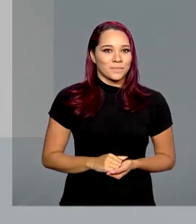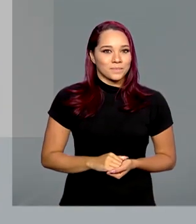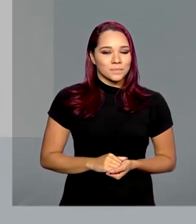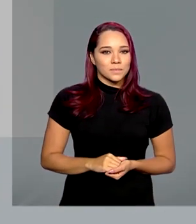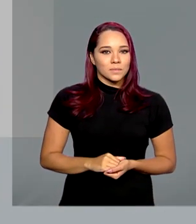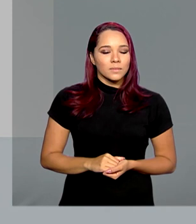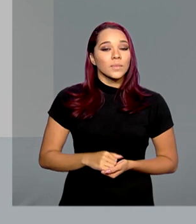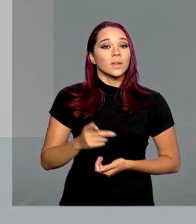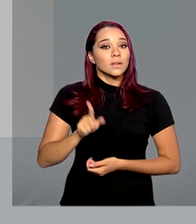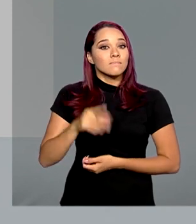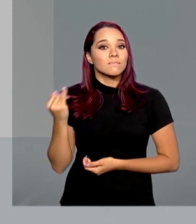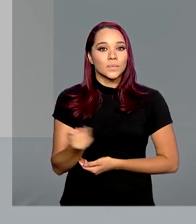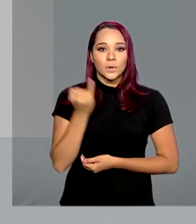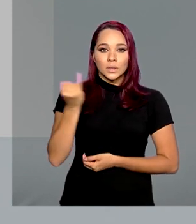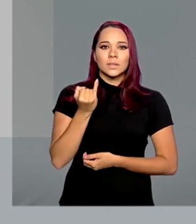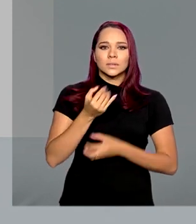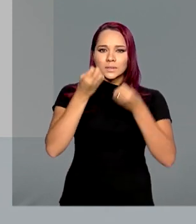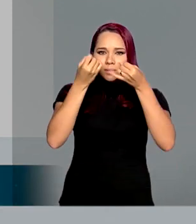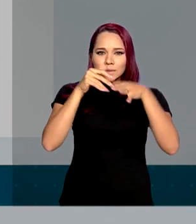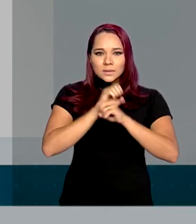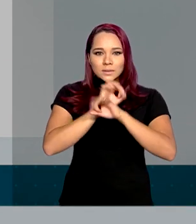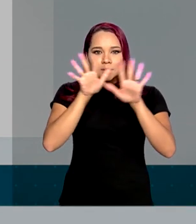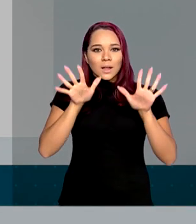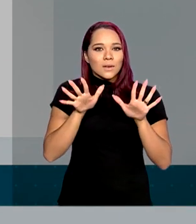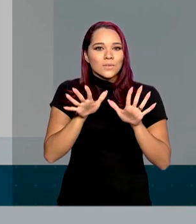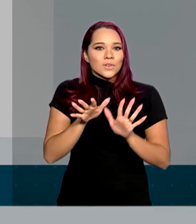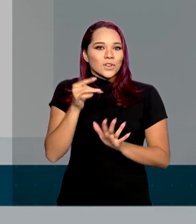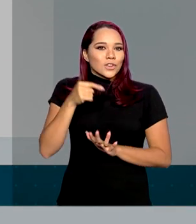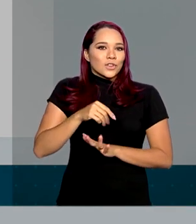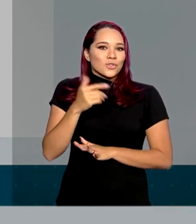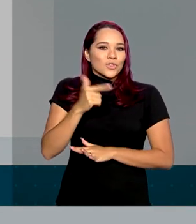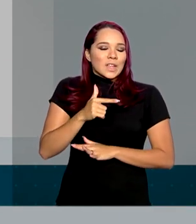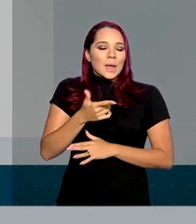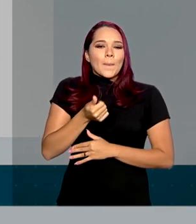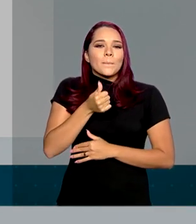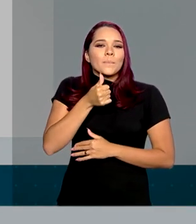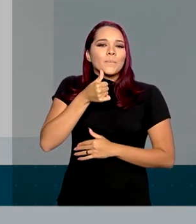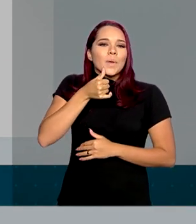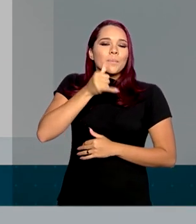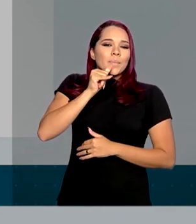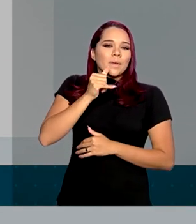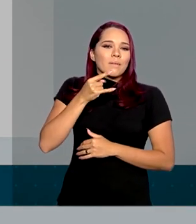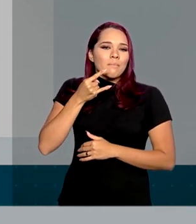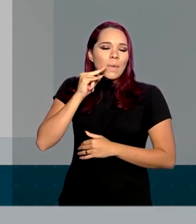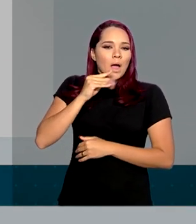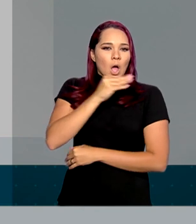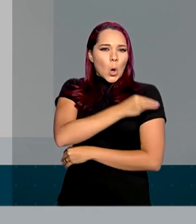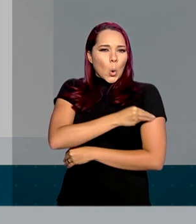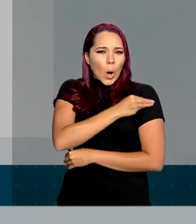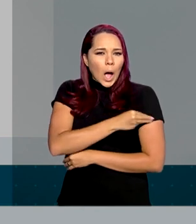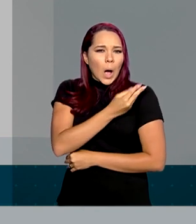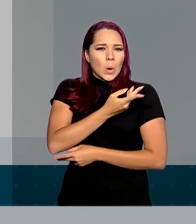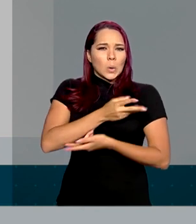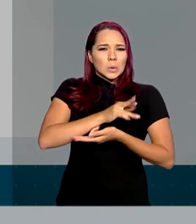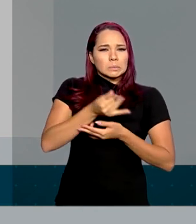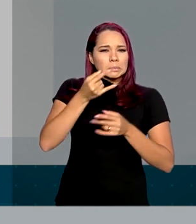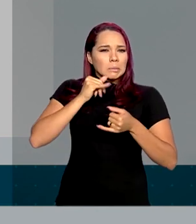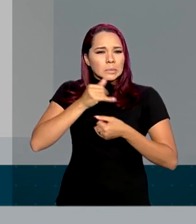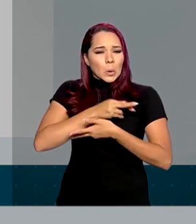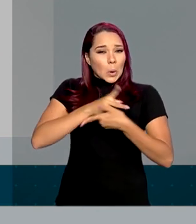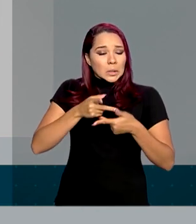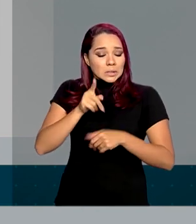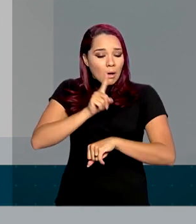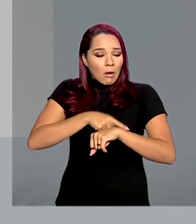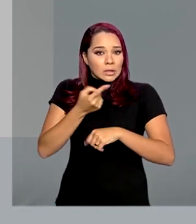É muito importante ficar claro que não há dose segura para o uso de álcool e de outras drogas quando se dirige. O